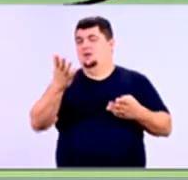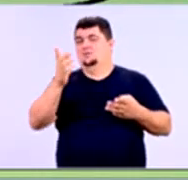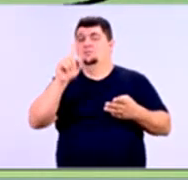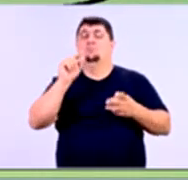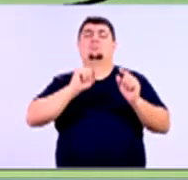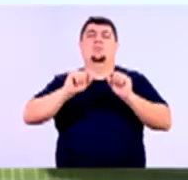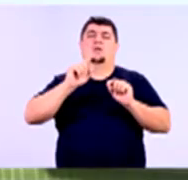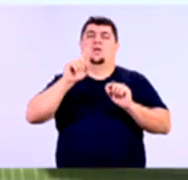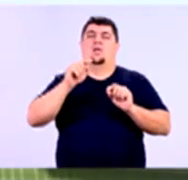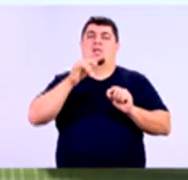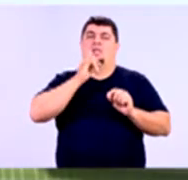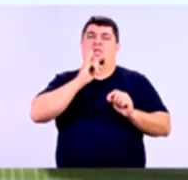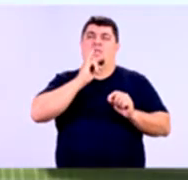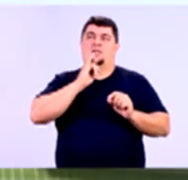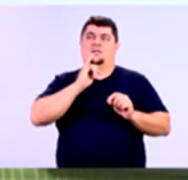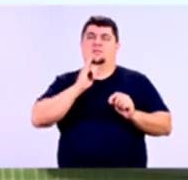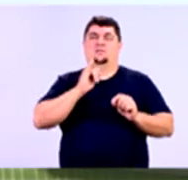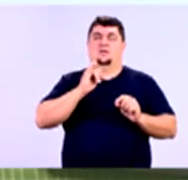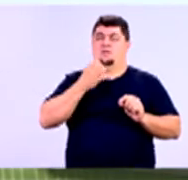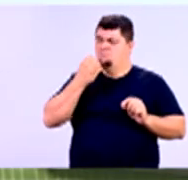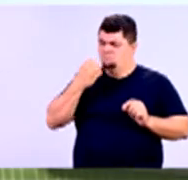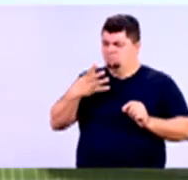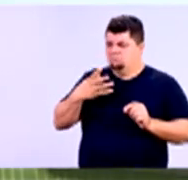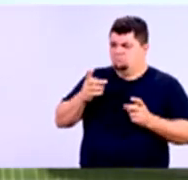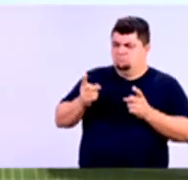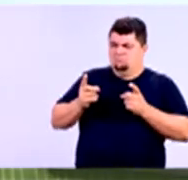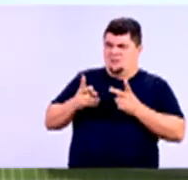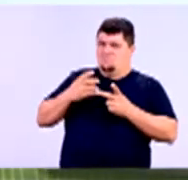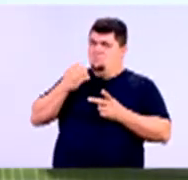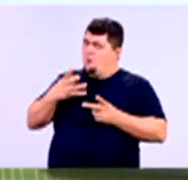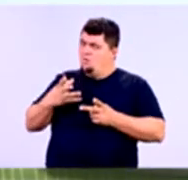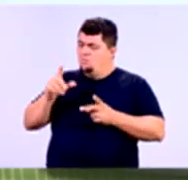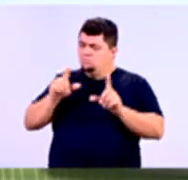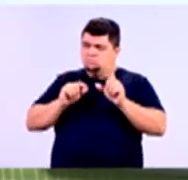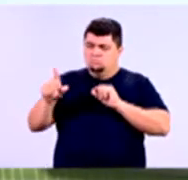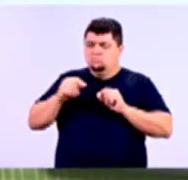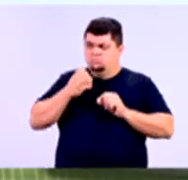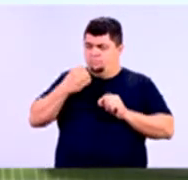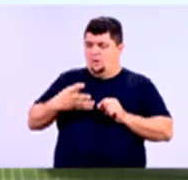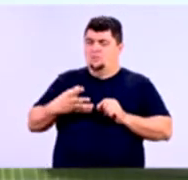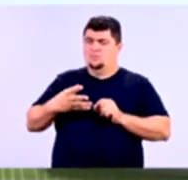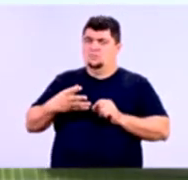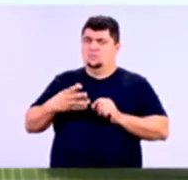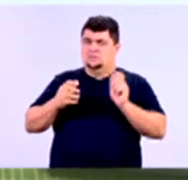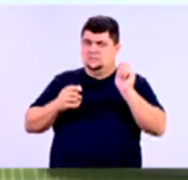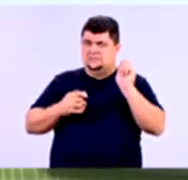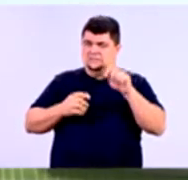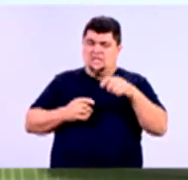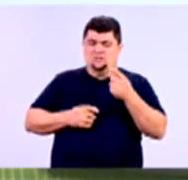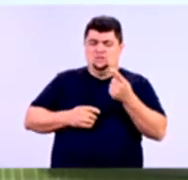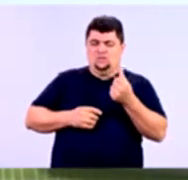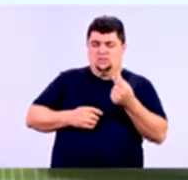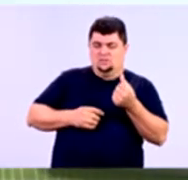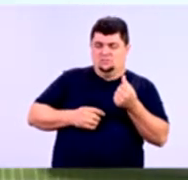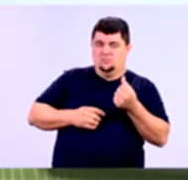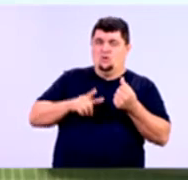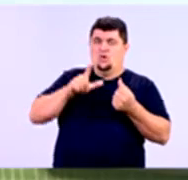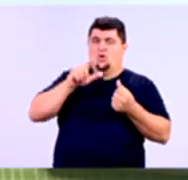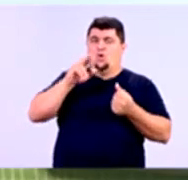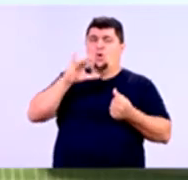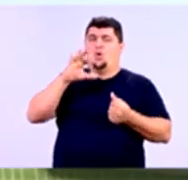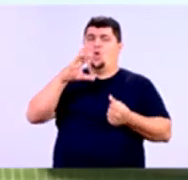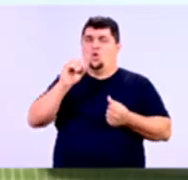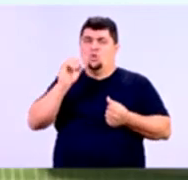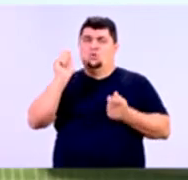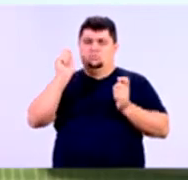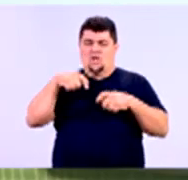né gente? Quando a gente pensa, esse negócio é um bom negócio, uma boa opção para a pessoa, a gente pensa, é rentável? Quanto de lucro dá por mês,